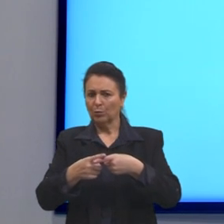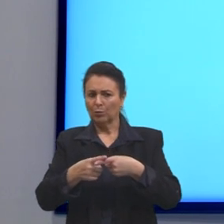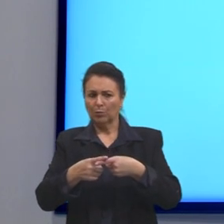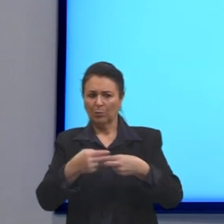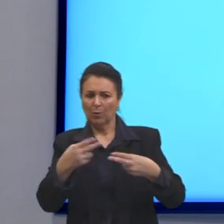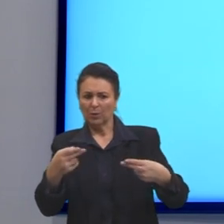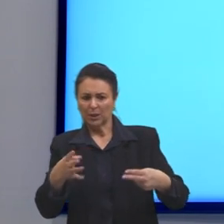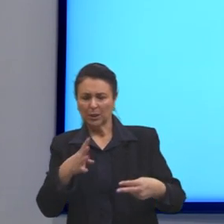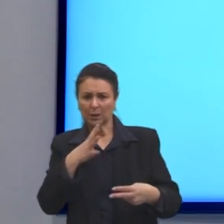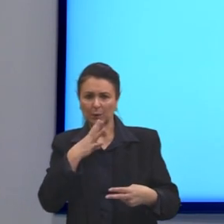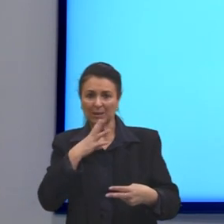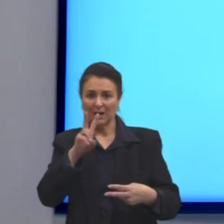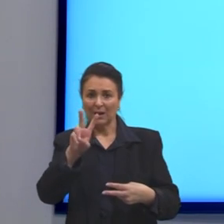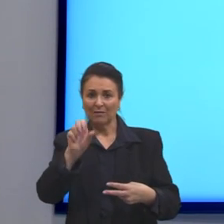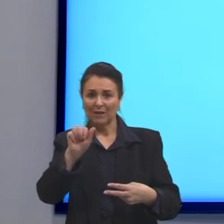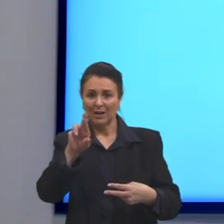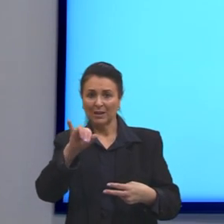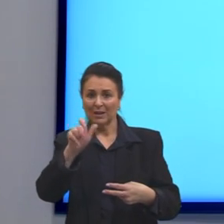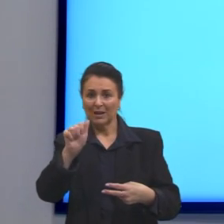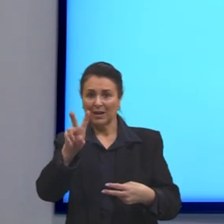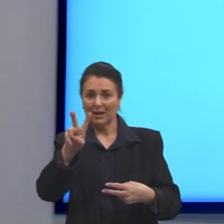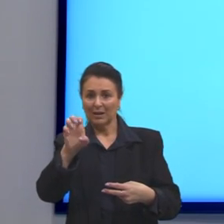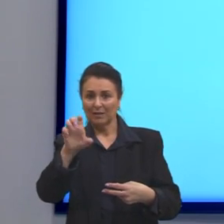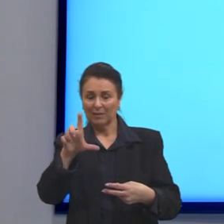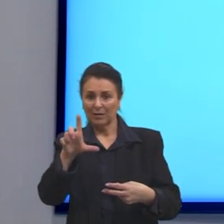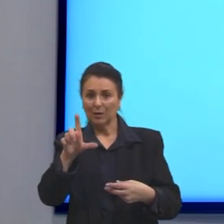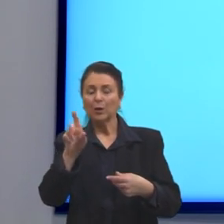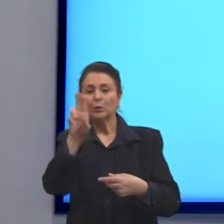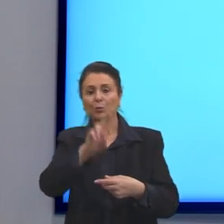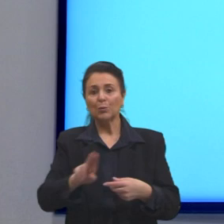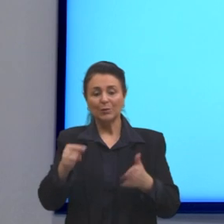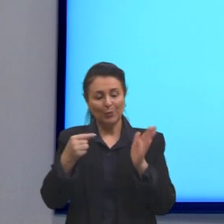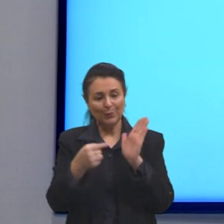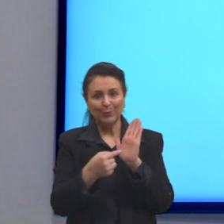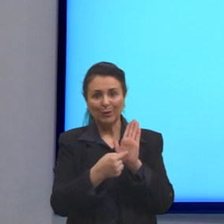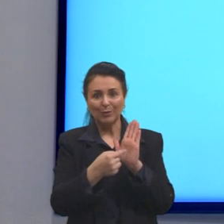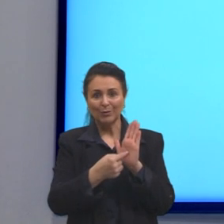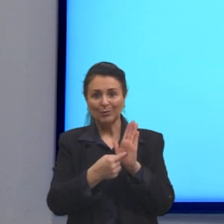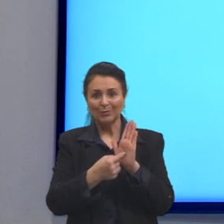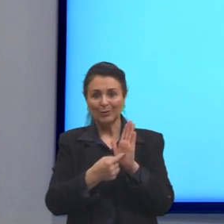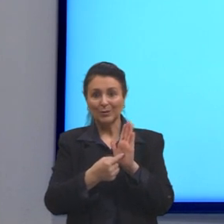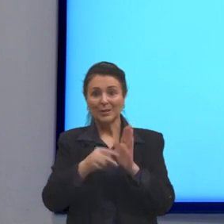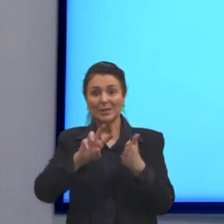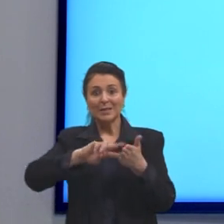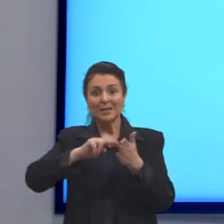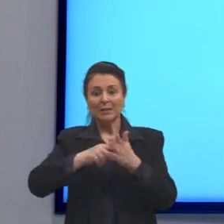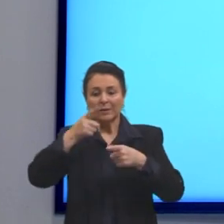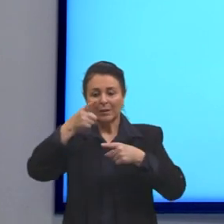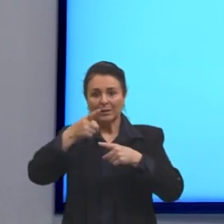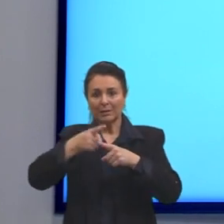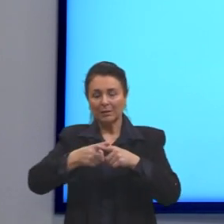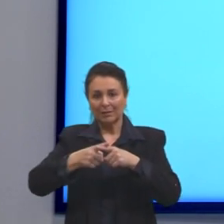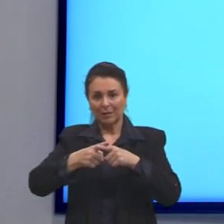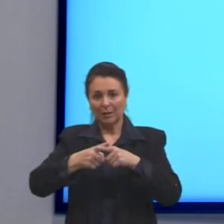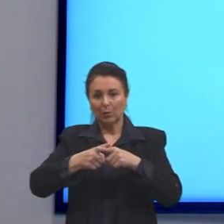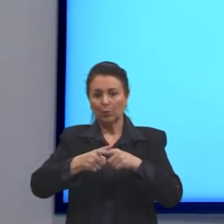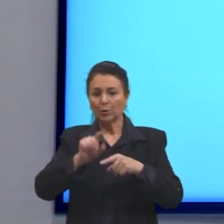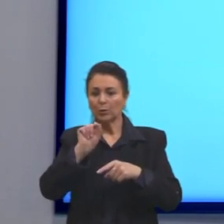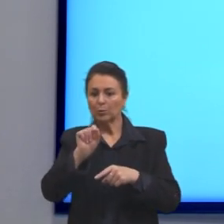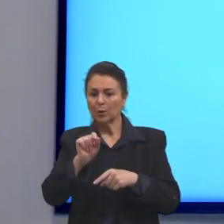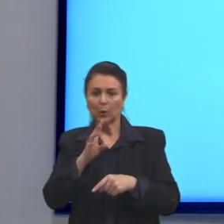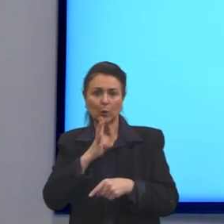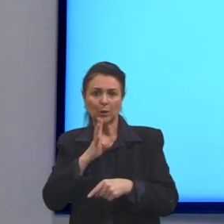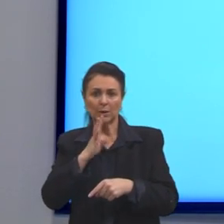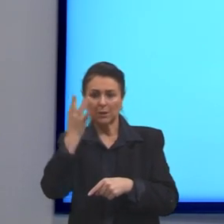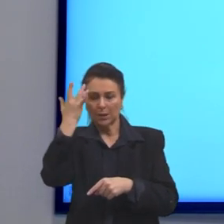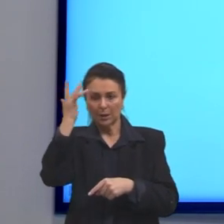podemos representar com um pontinho de vezes. Aquele valor está multiplicando a variável. Quando